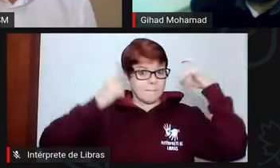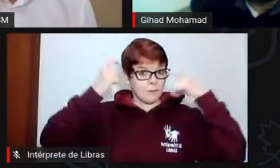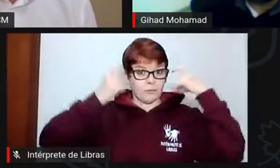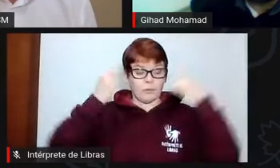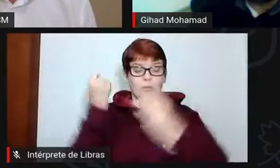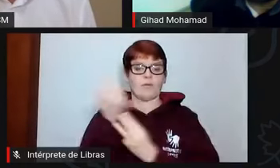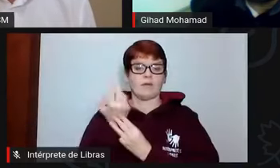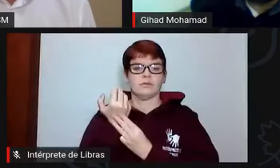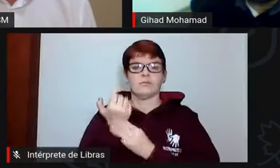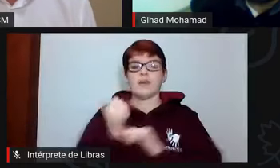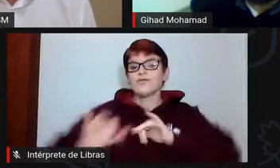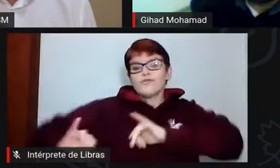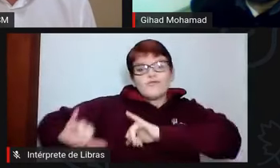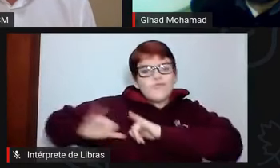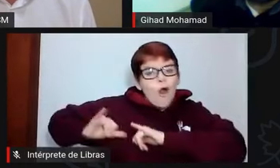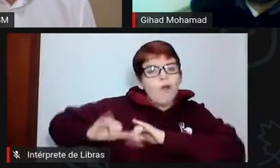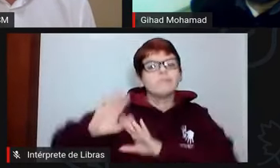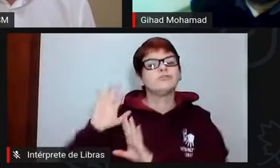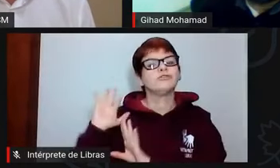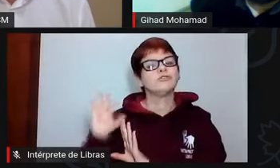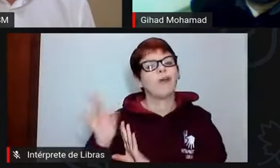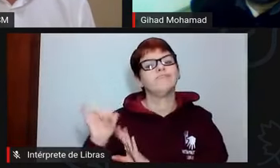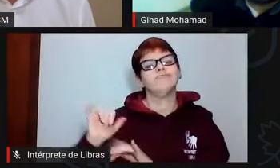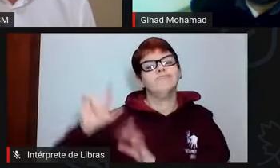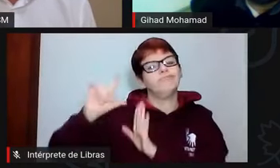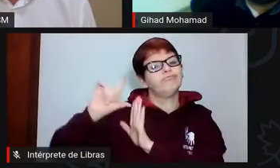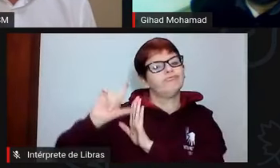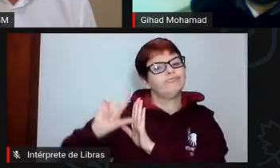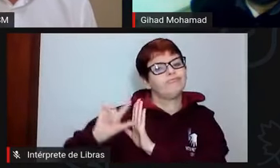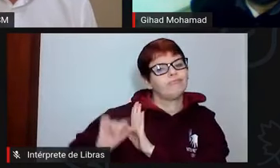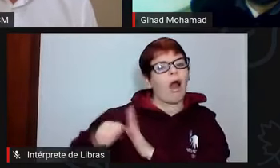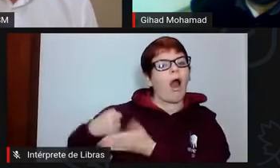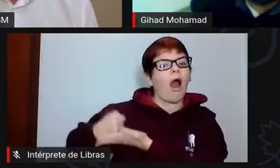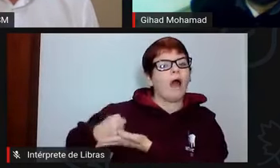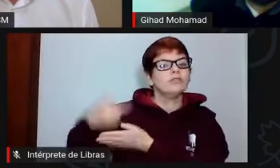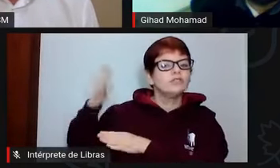vem sofrendo reduções ao longo dos anos,